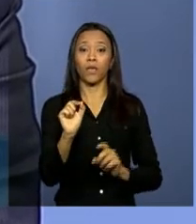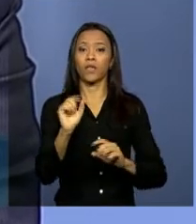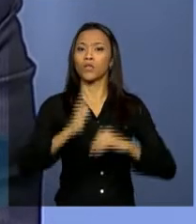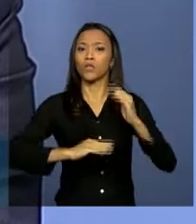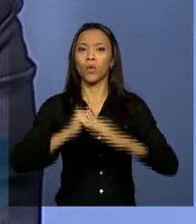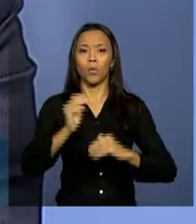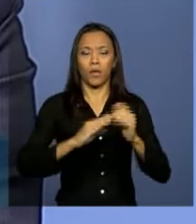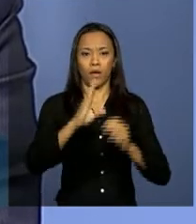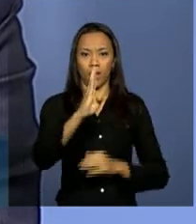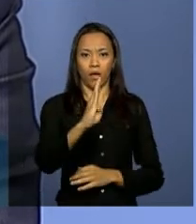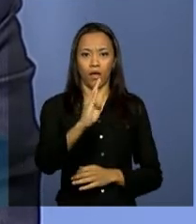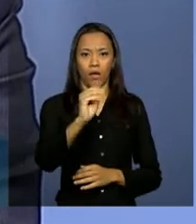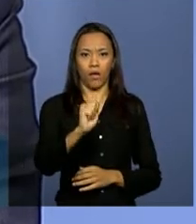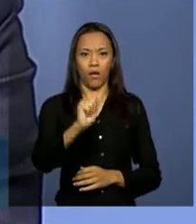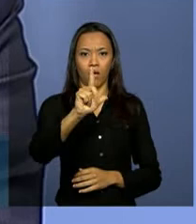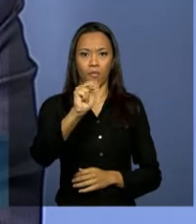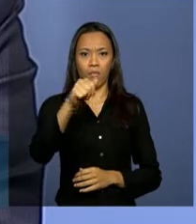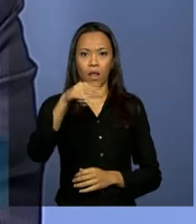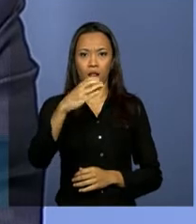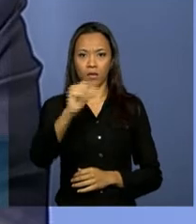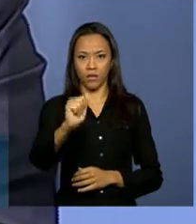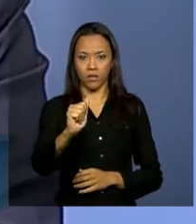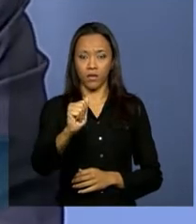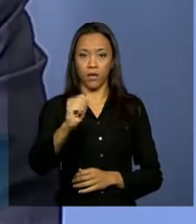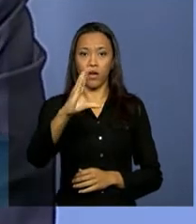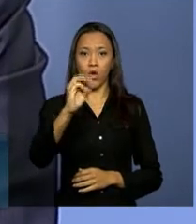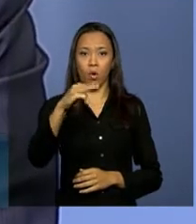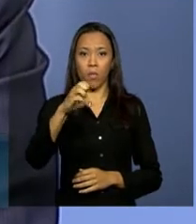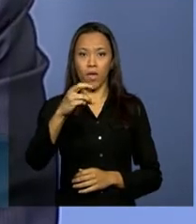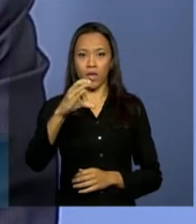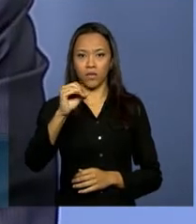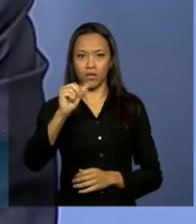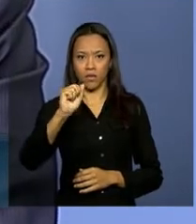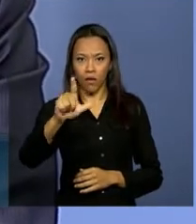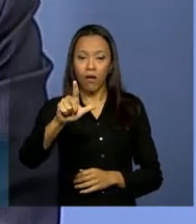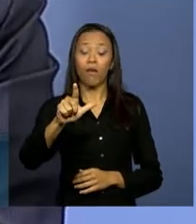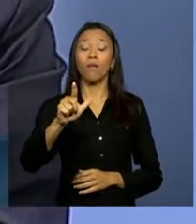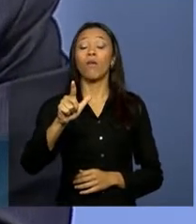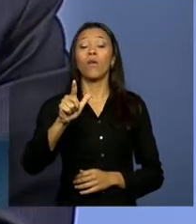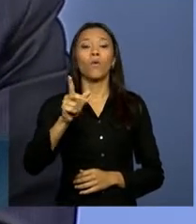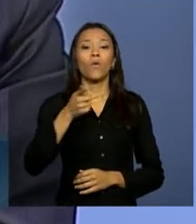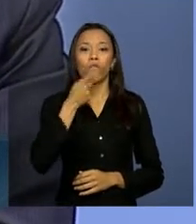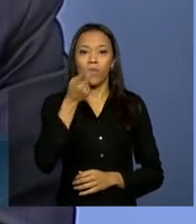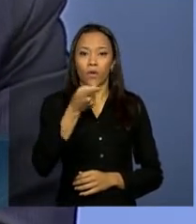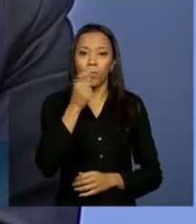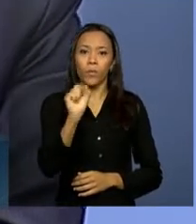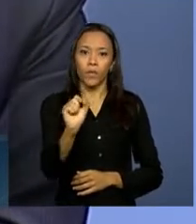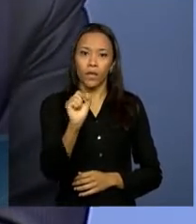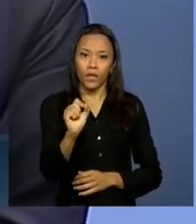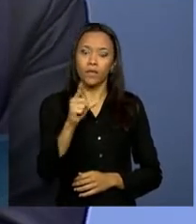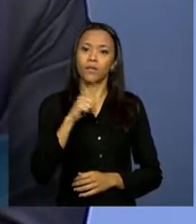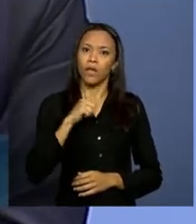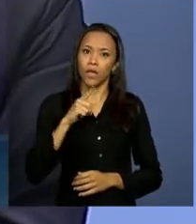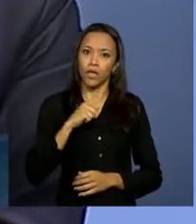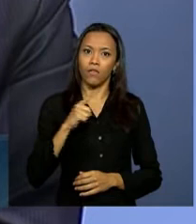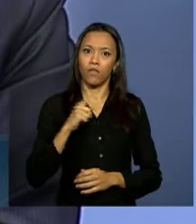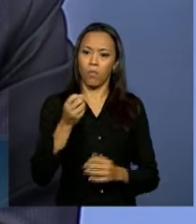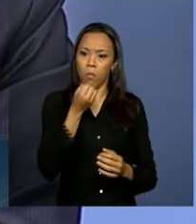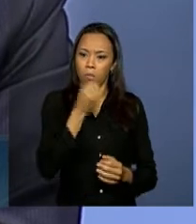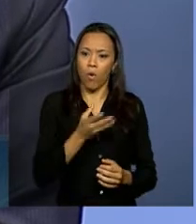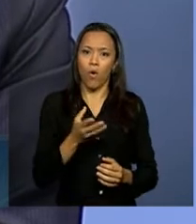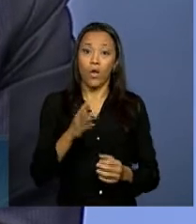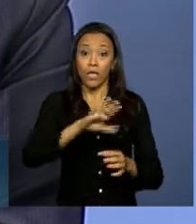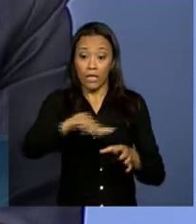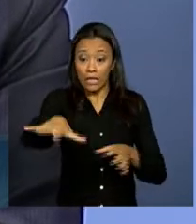é preciso esclarecer alguns aspectos. Primeiro, houve um retardo da entrada da colheta da safra de